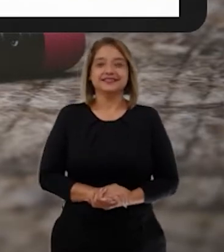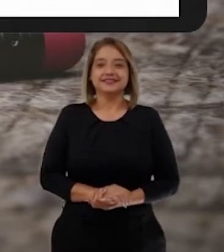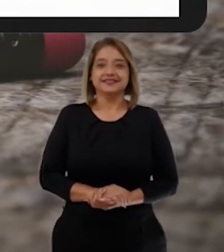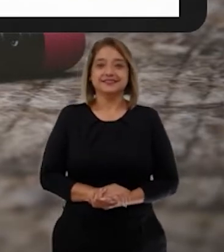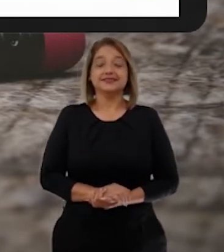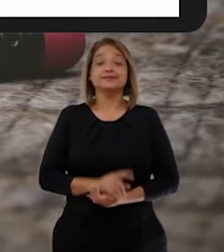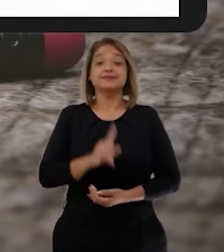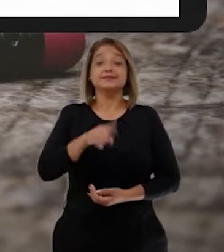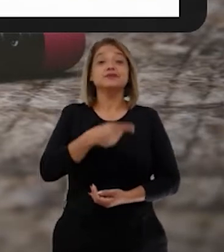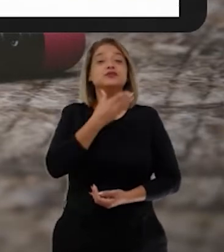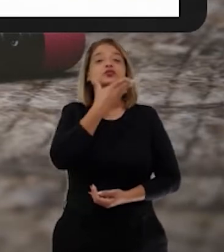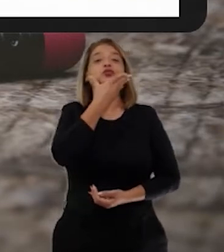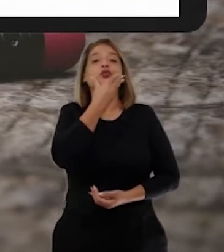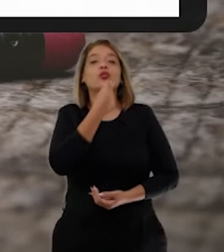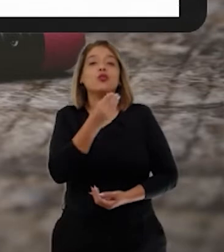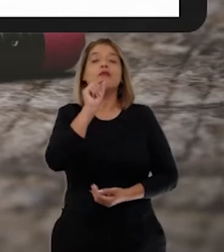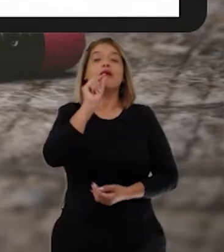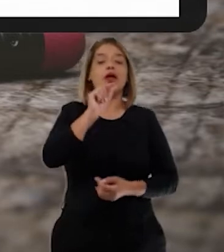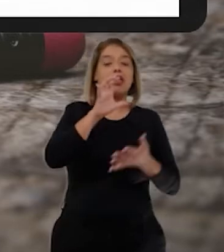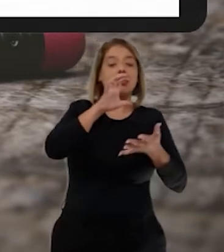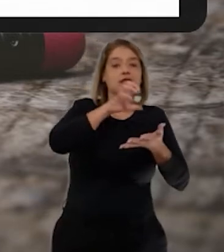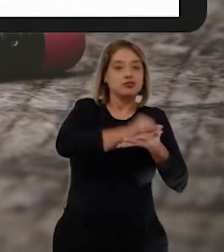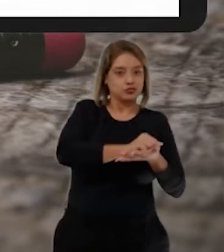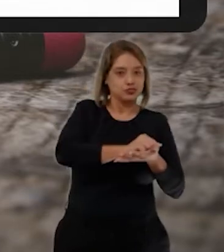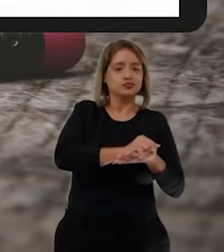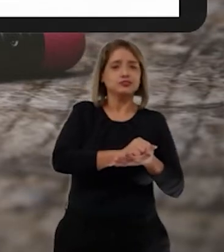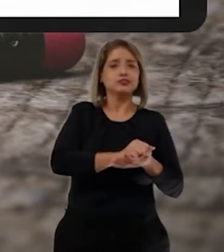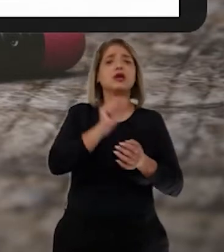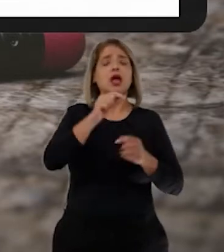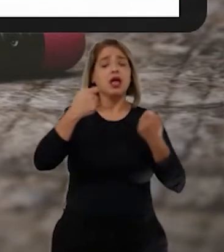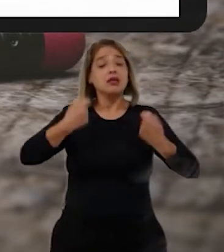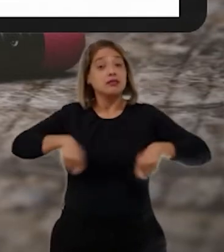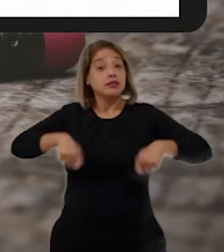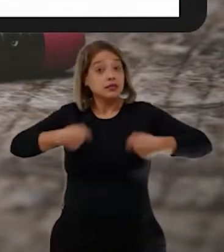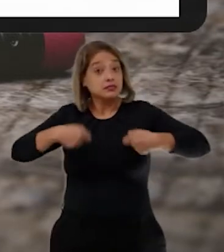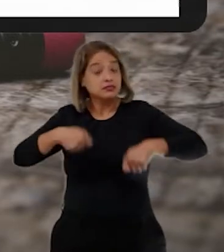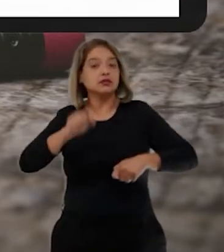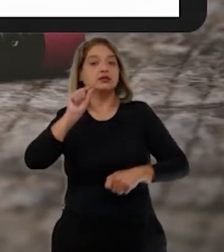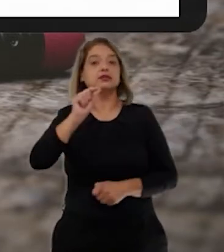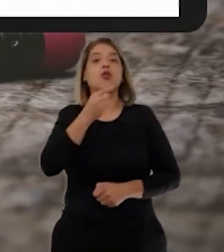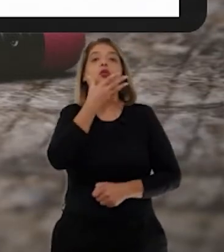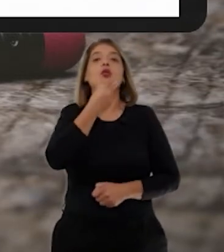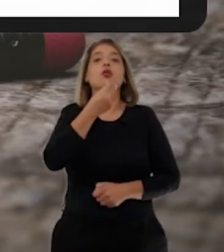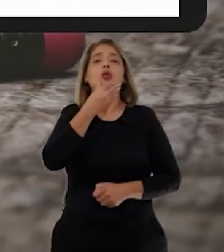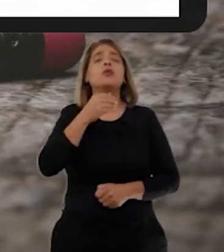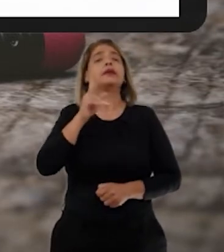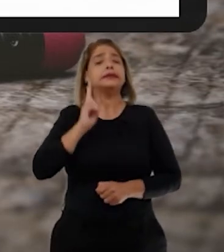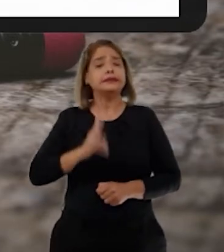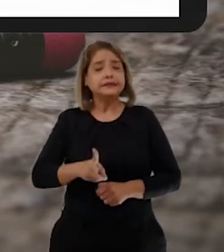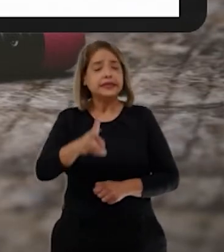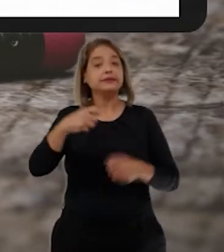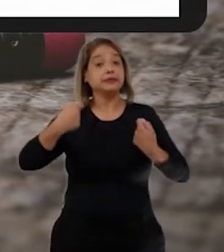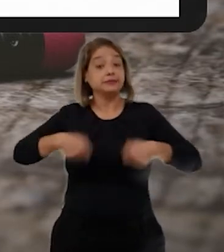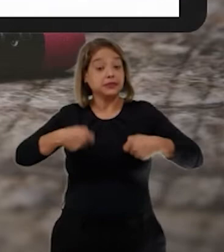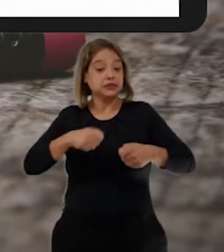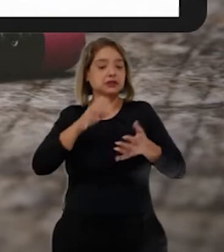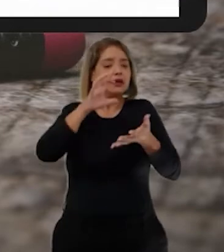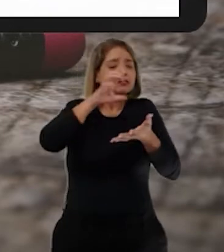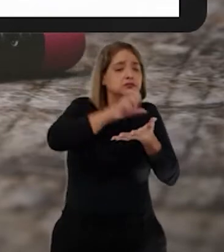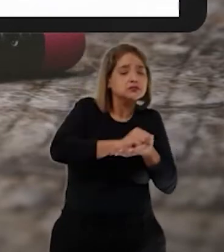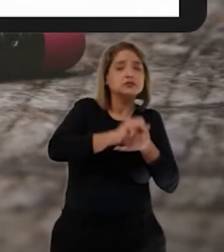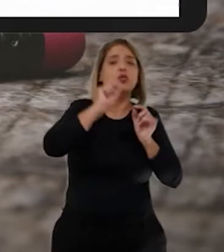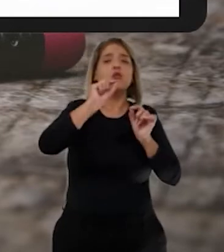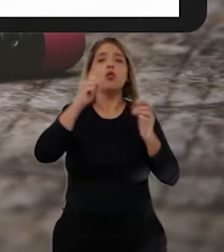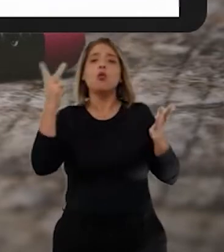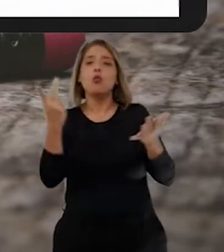O homem e o registro. A necessidade que o homem sempre sentiu de registrar os